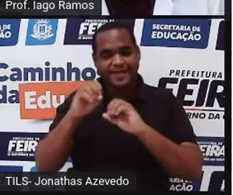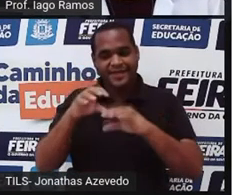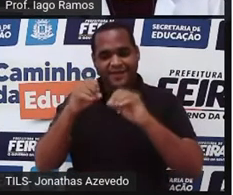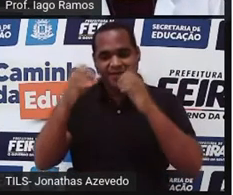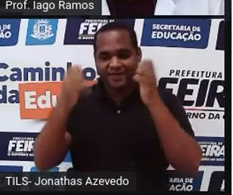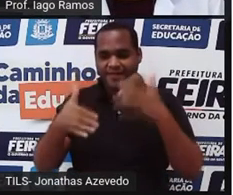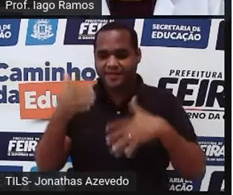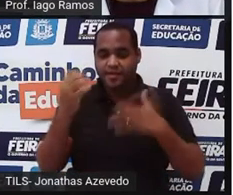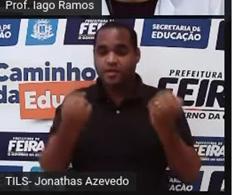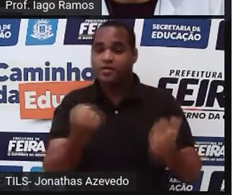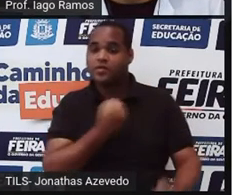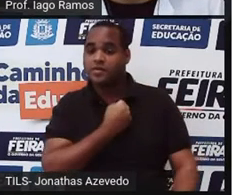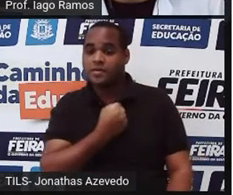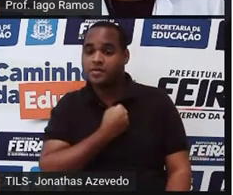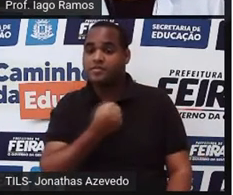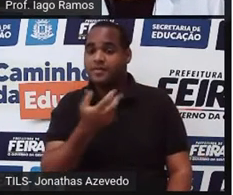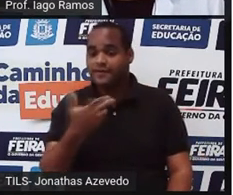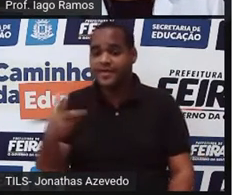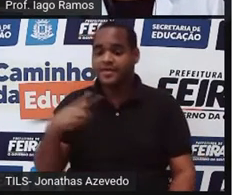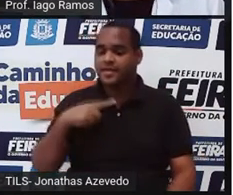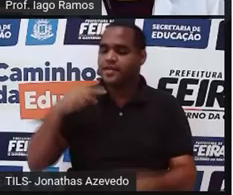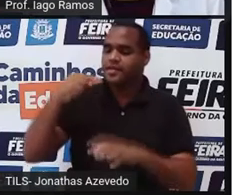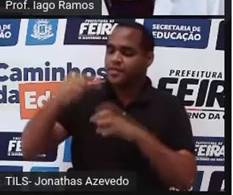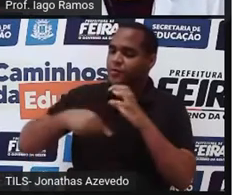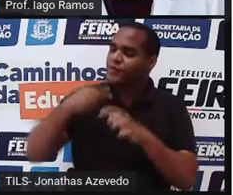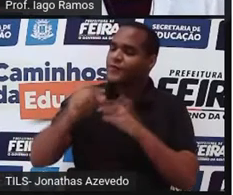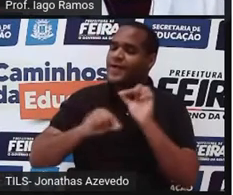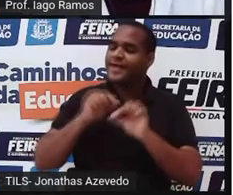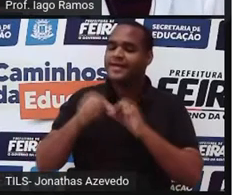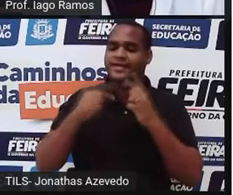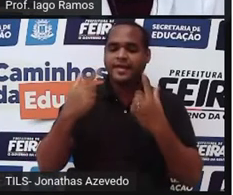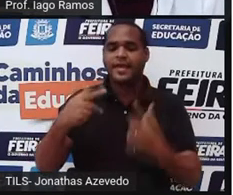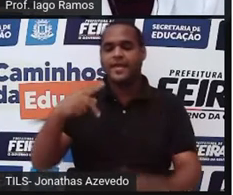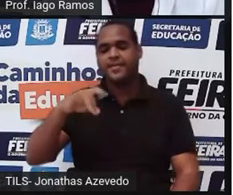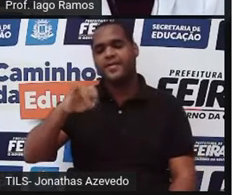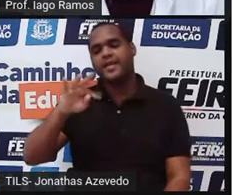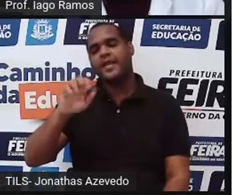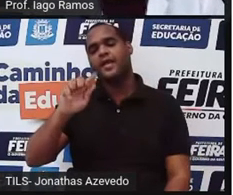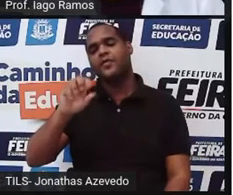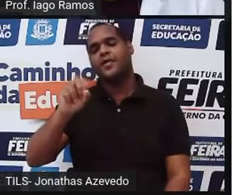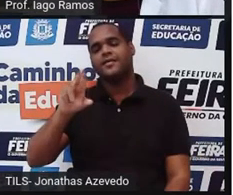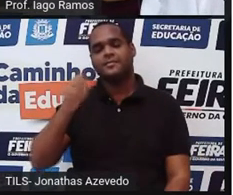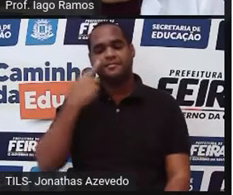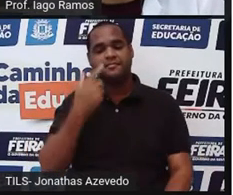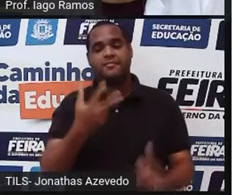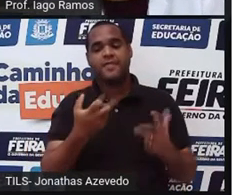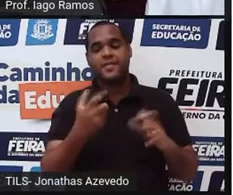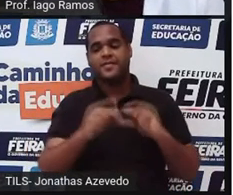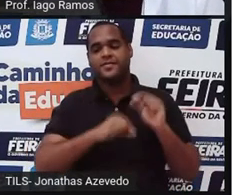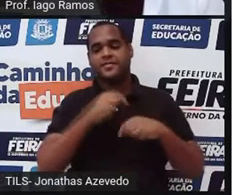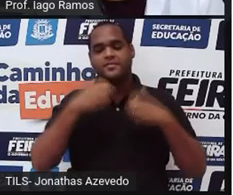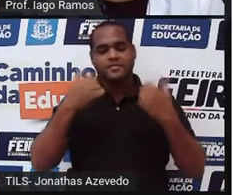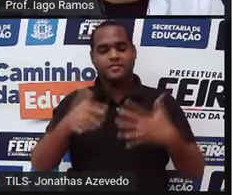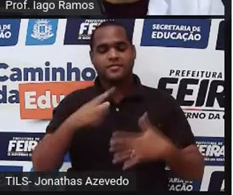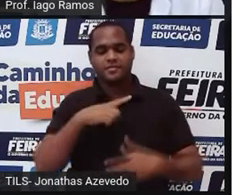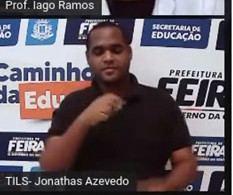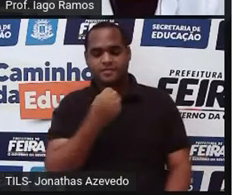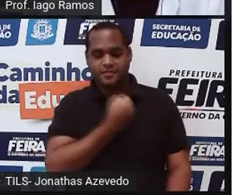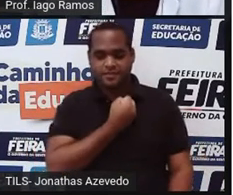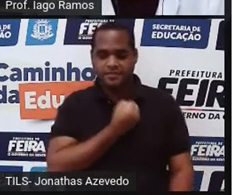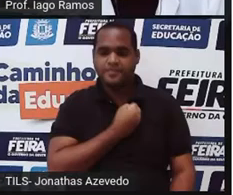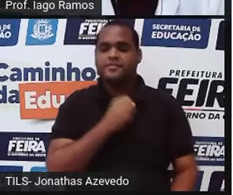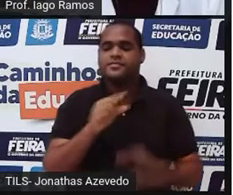governam o mundo. Pitágoras, né? Essa frase nos faz perceber o quanto essa coisa de número,